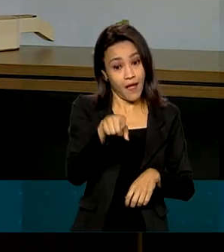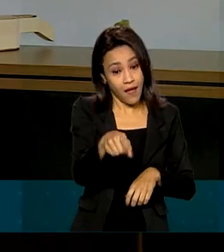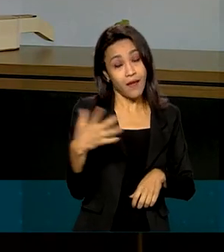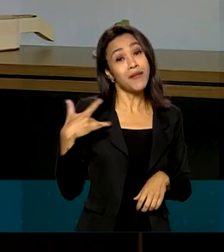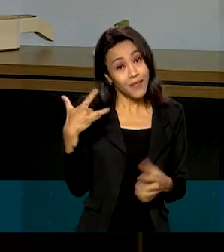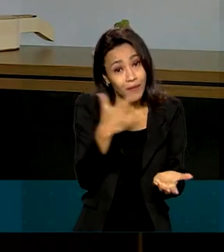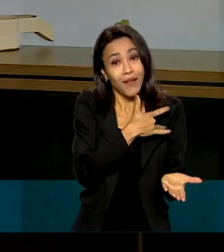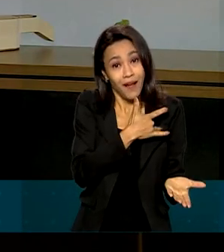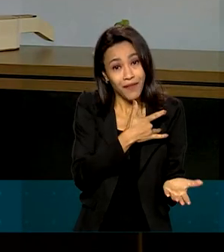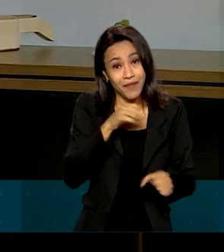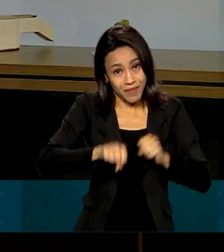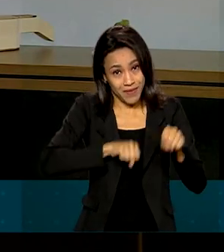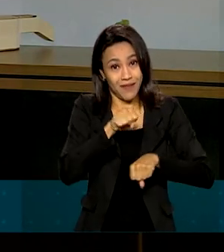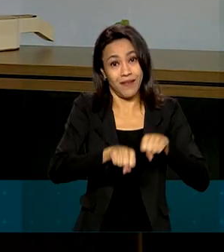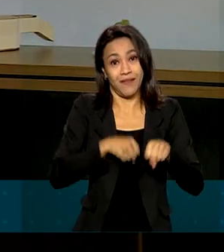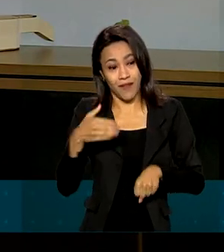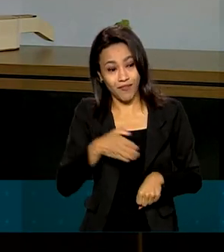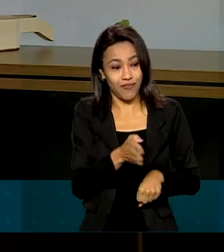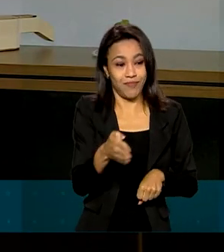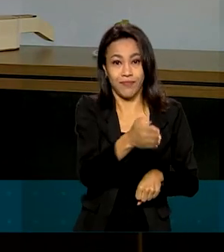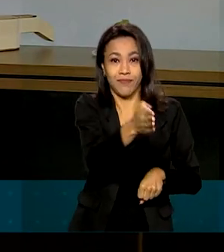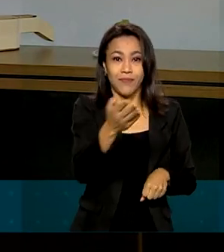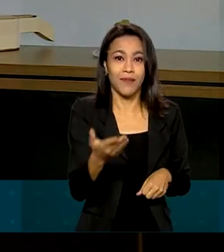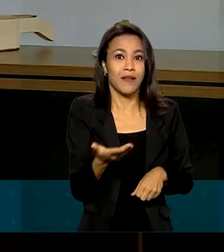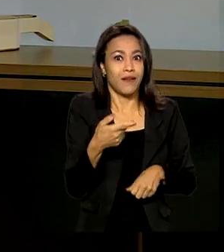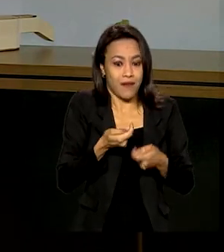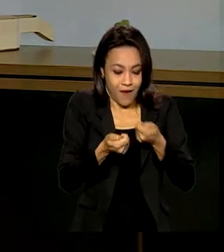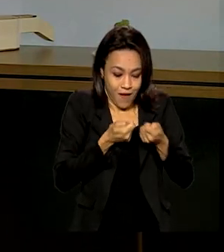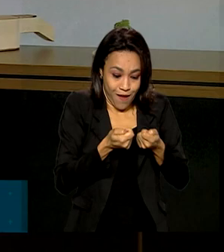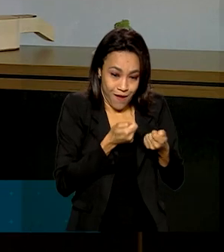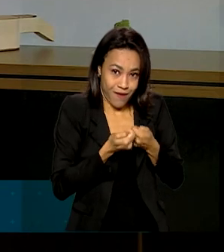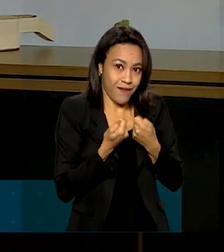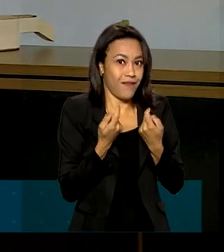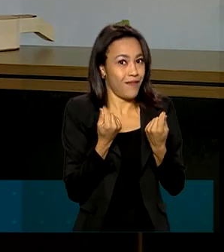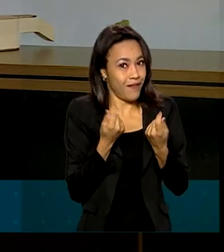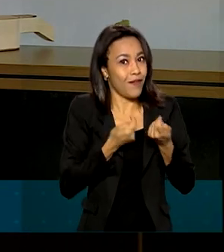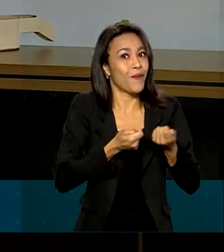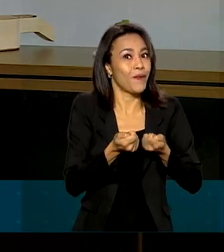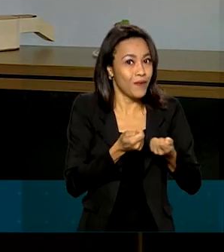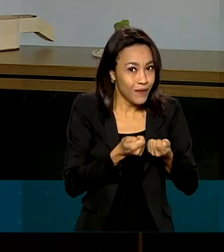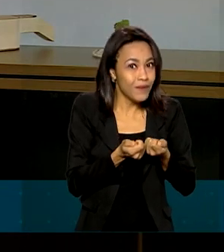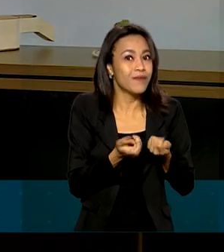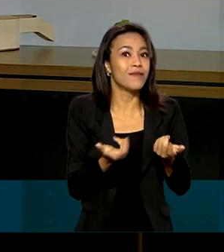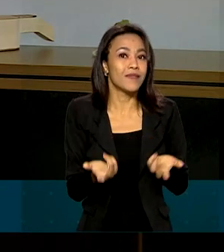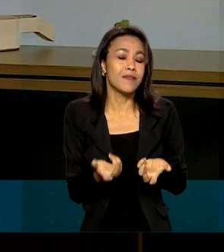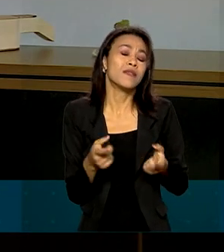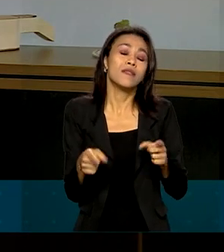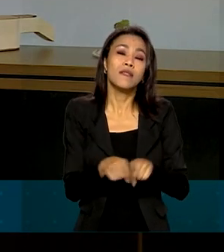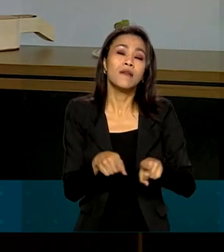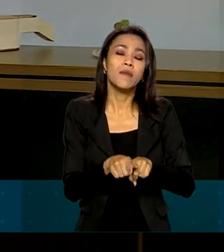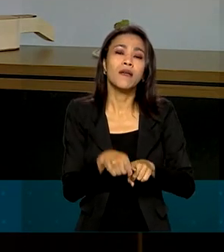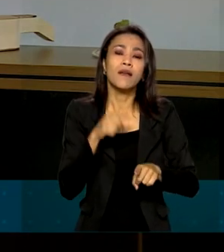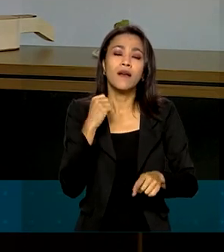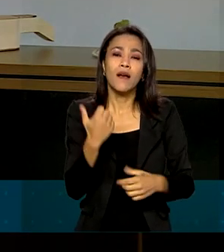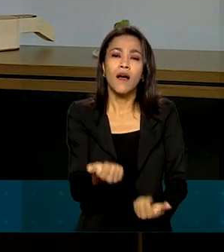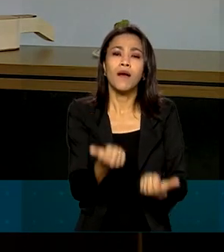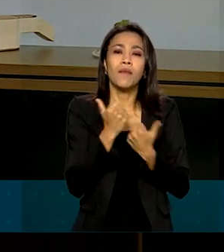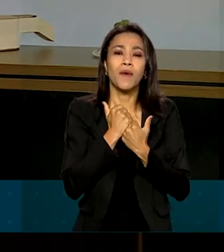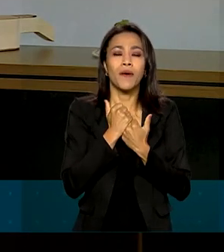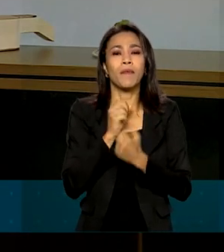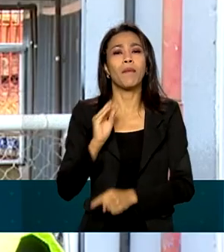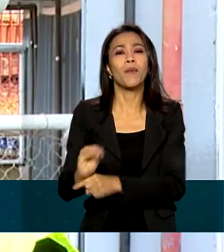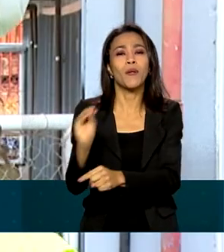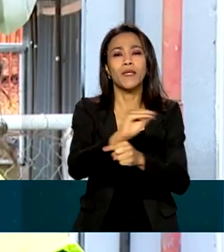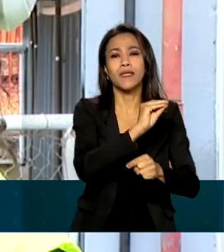saudáveis, mais econômicos e, sobretudo, contribuem para a proteção